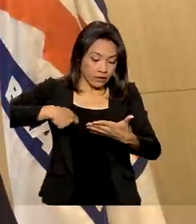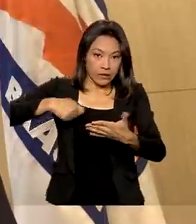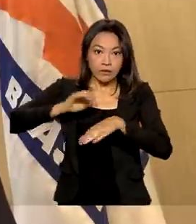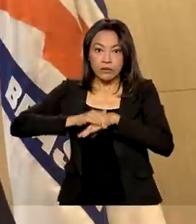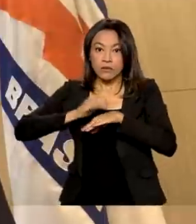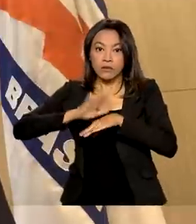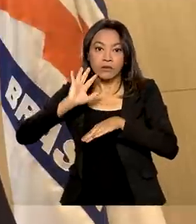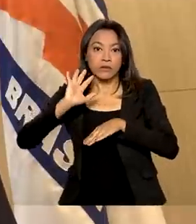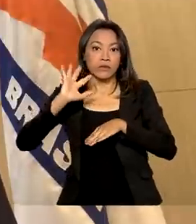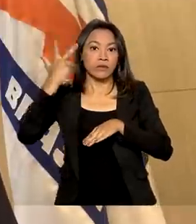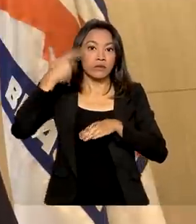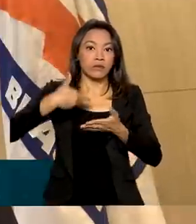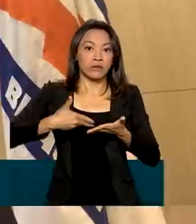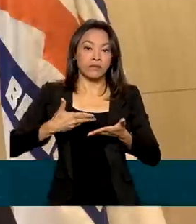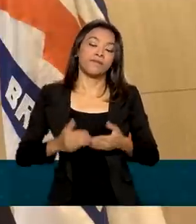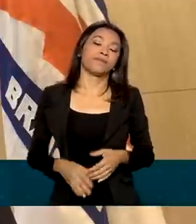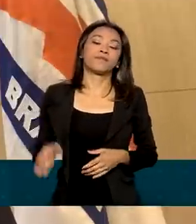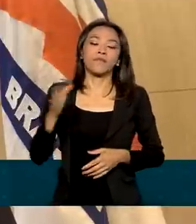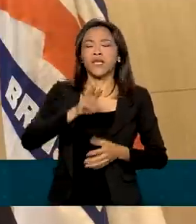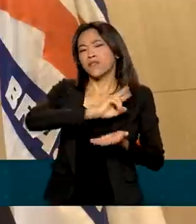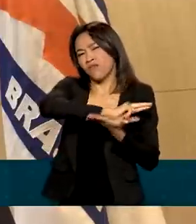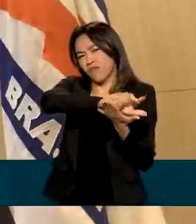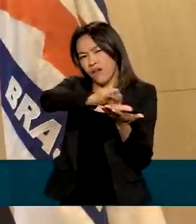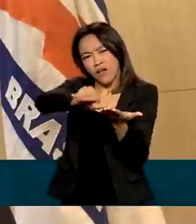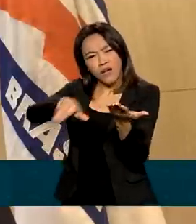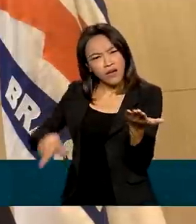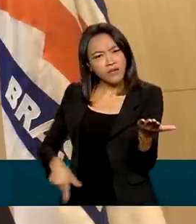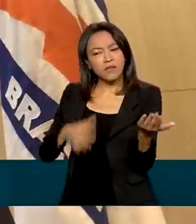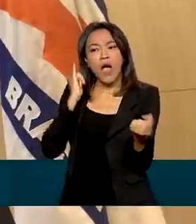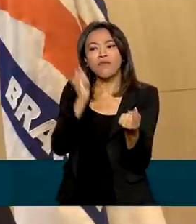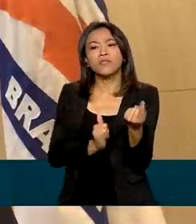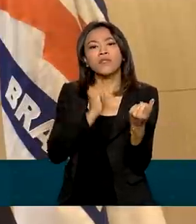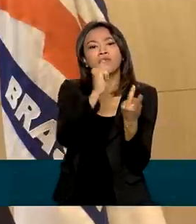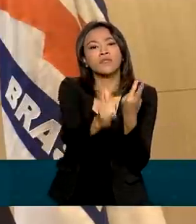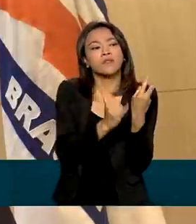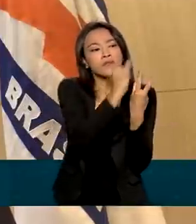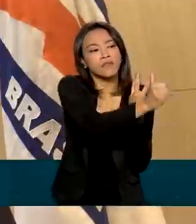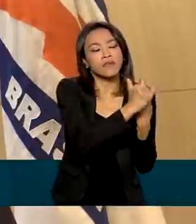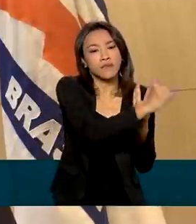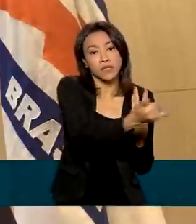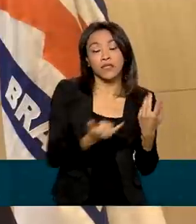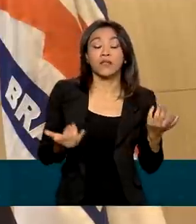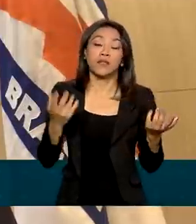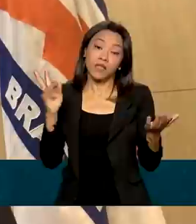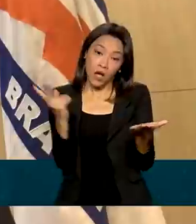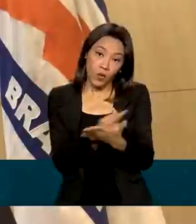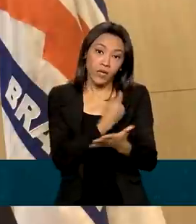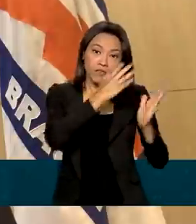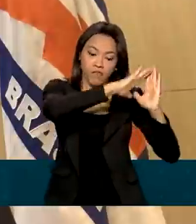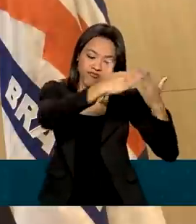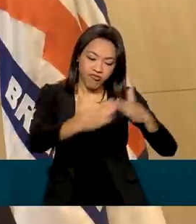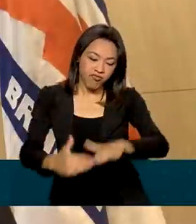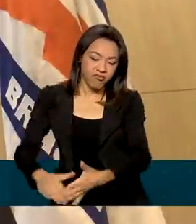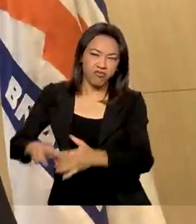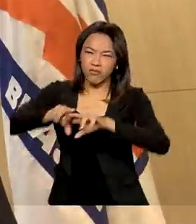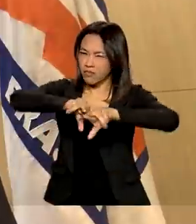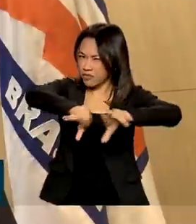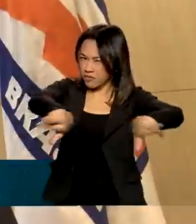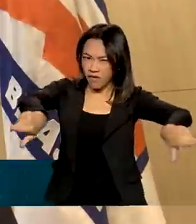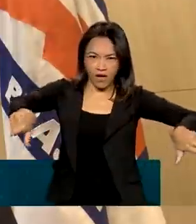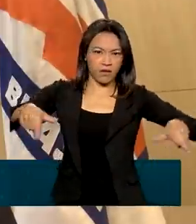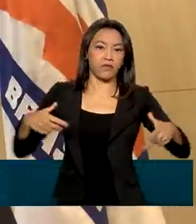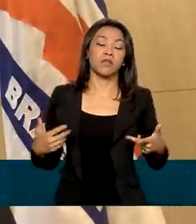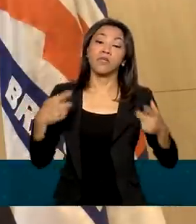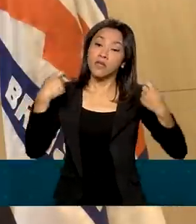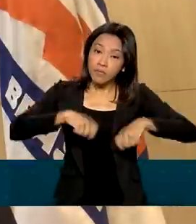muitos os tipos de alertas, são muitos os tipos de desastres, e para cada um as pessoas devem adotar